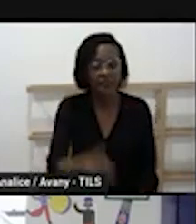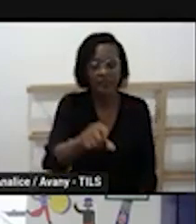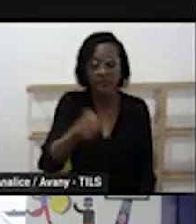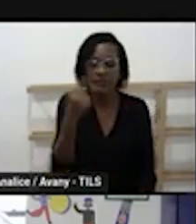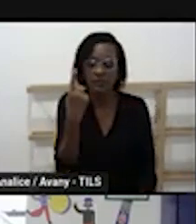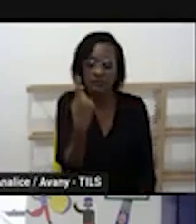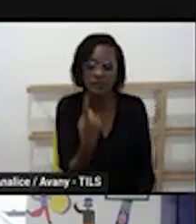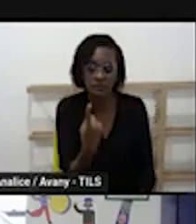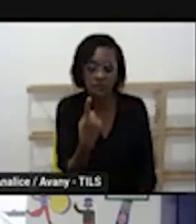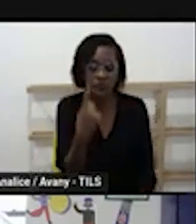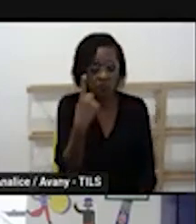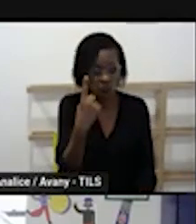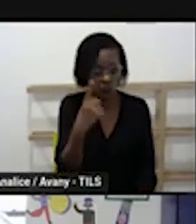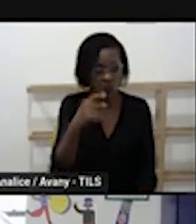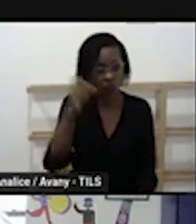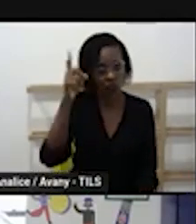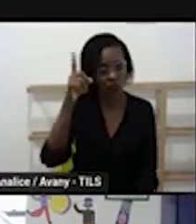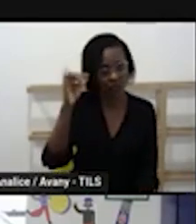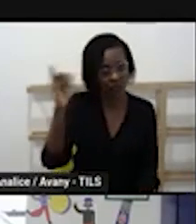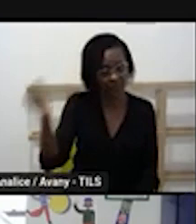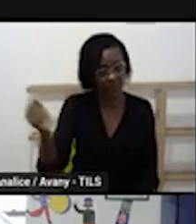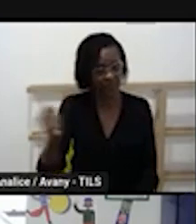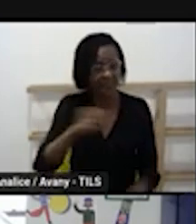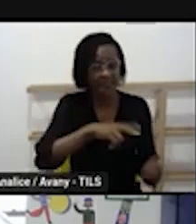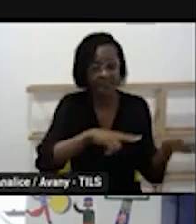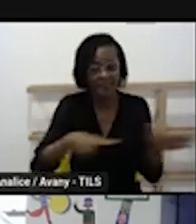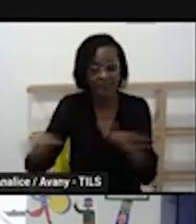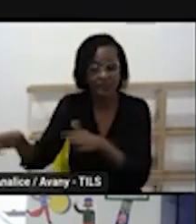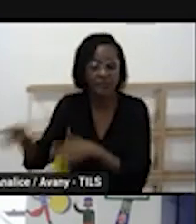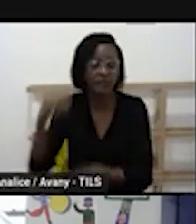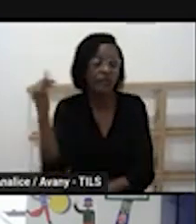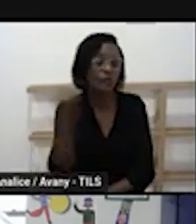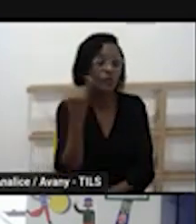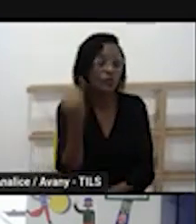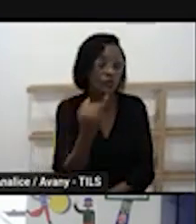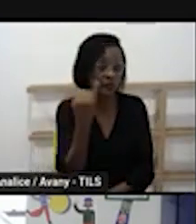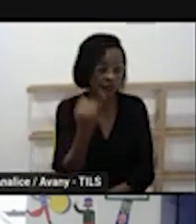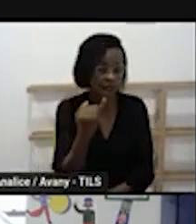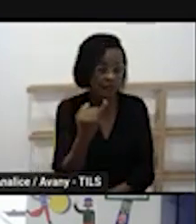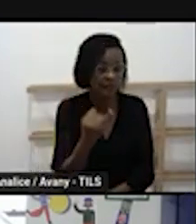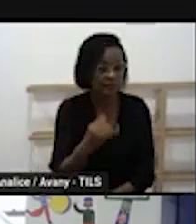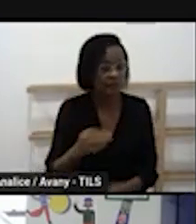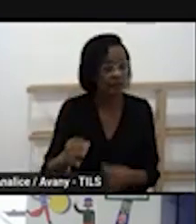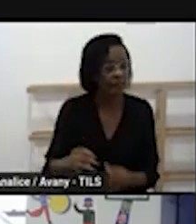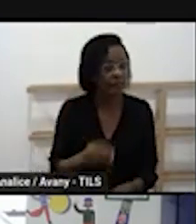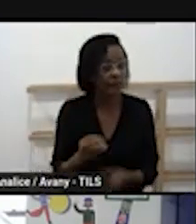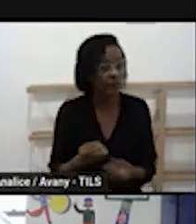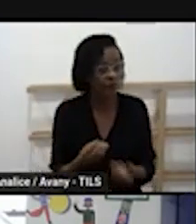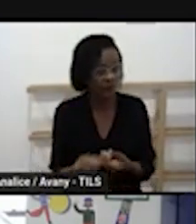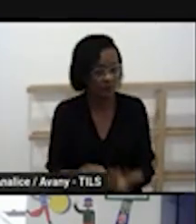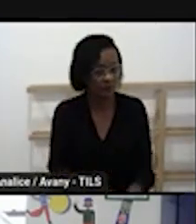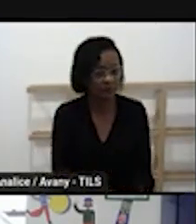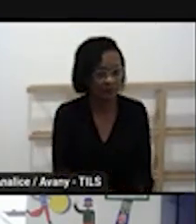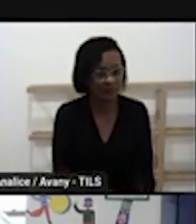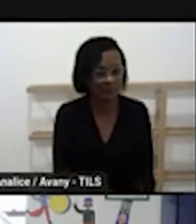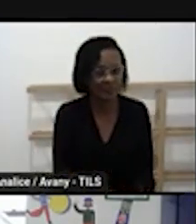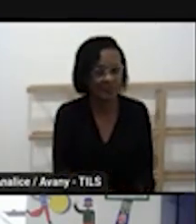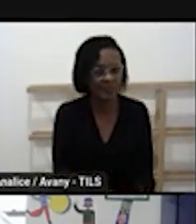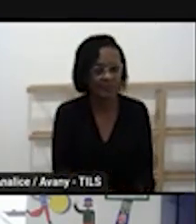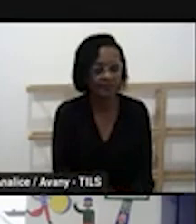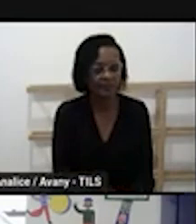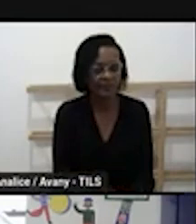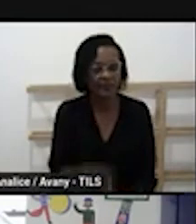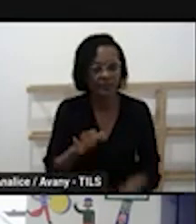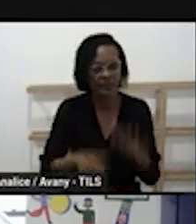atividade permanente? geralmente geralmente atividade permanente a gente realiza pra desenvolver algum procedimento ou alguma